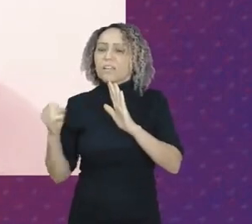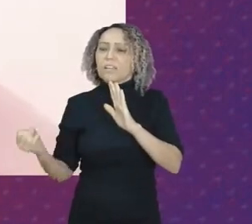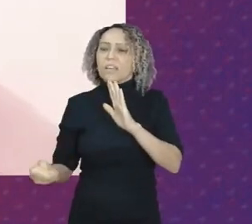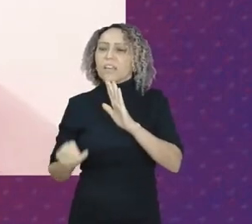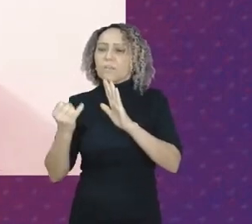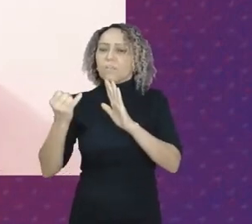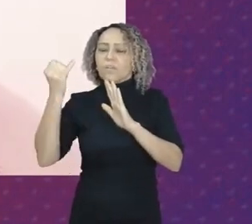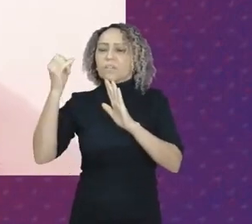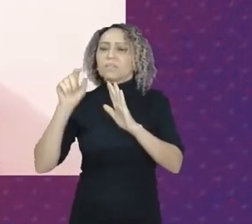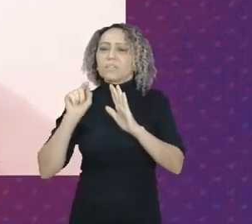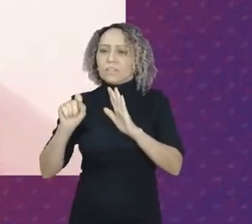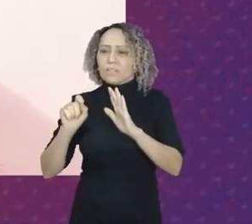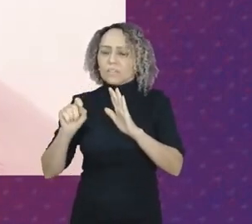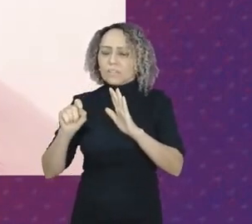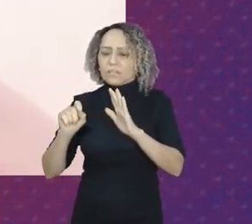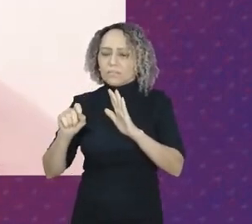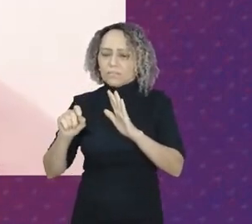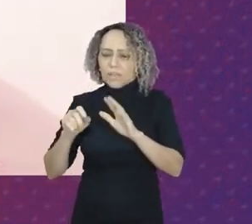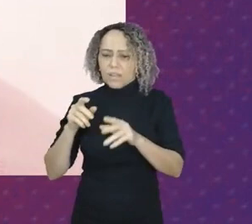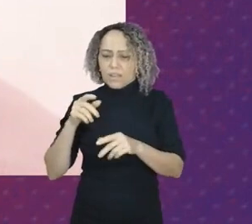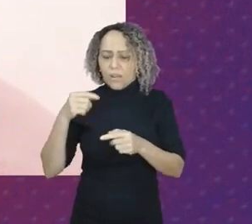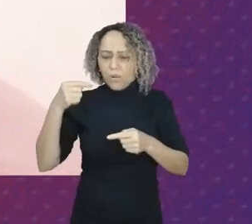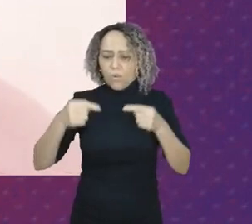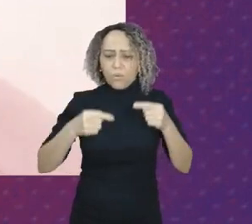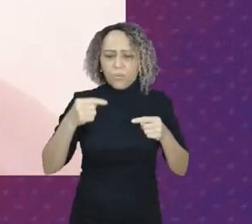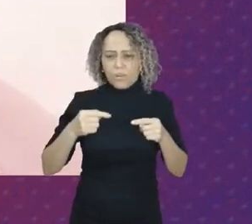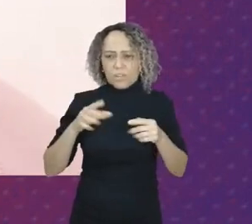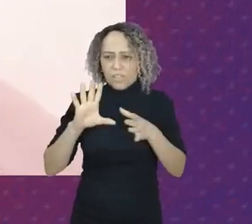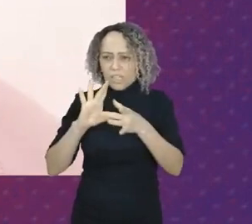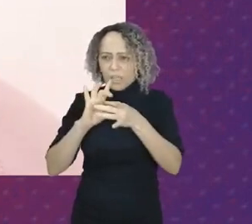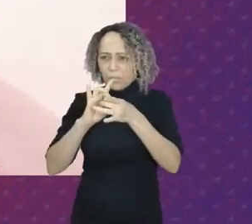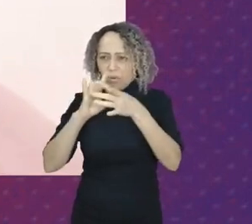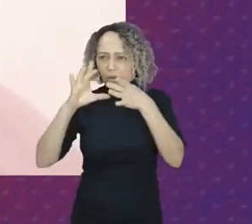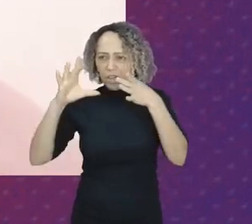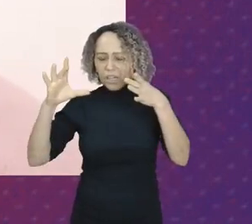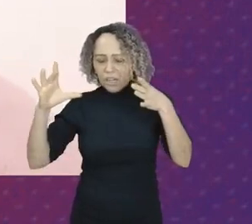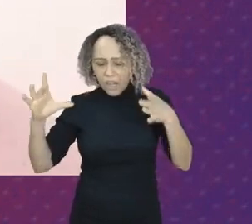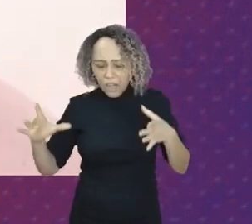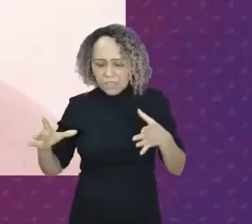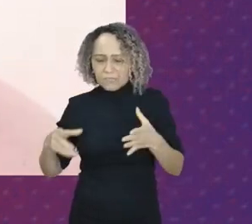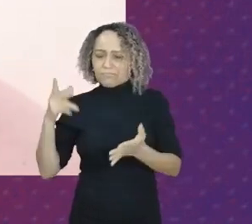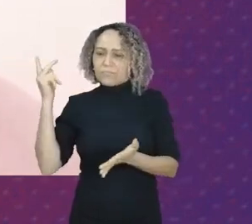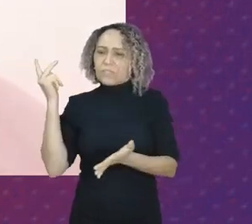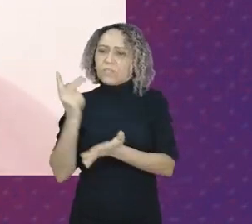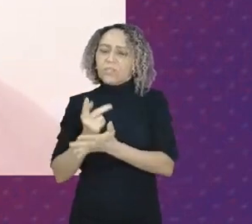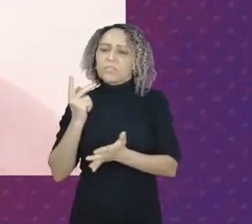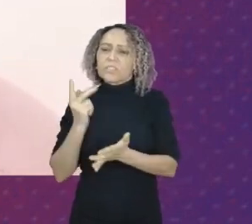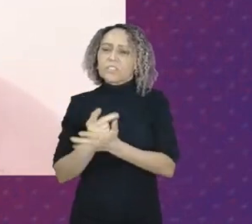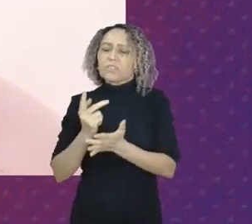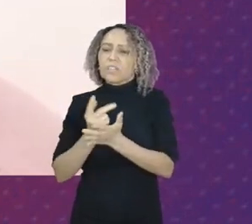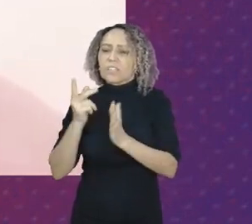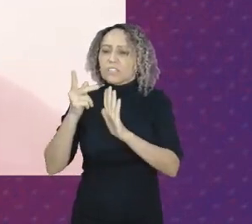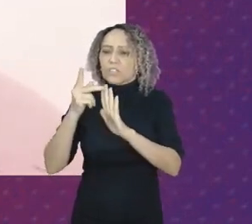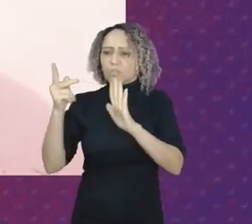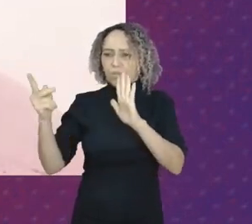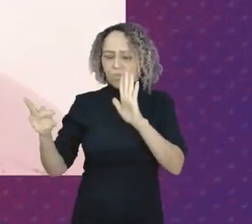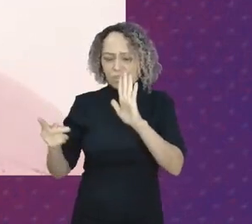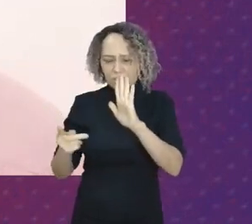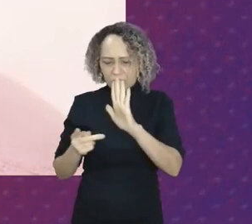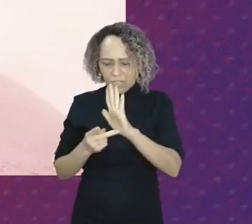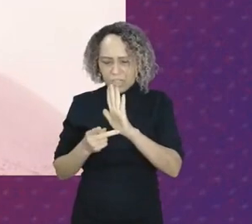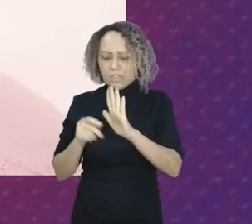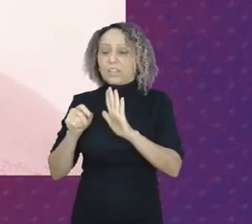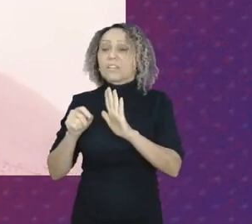construção de uma política democrática da continuidade de um projeto e isso vai